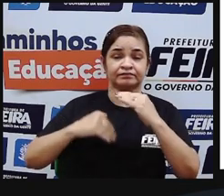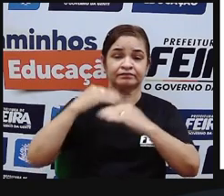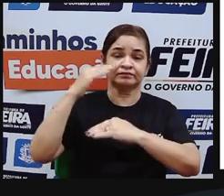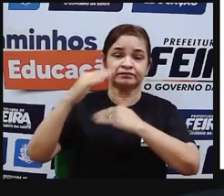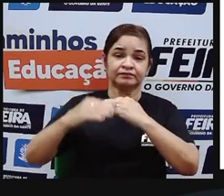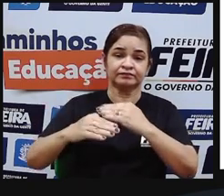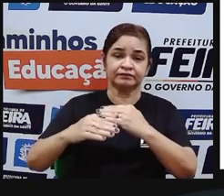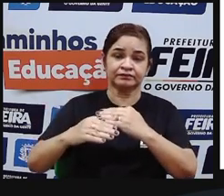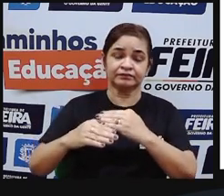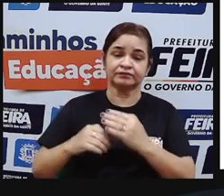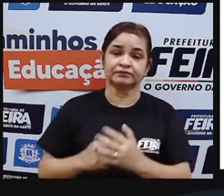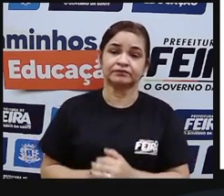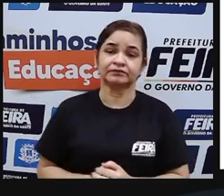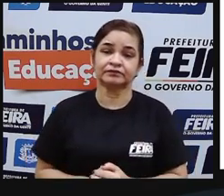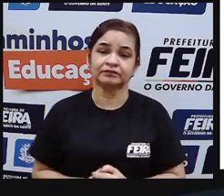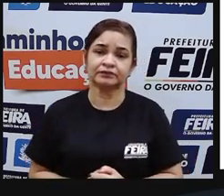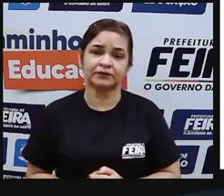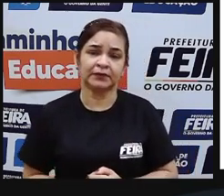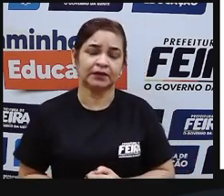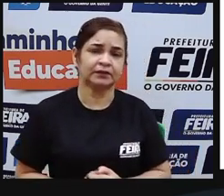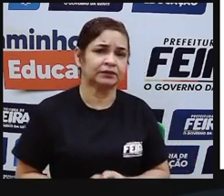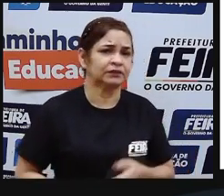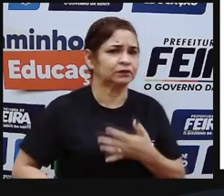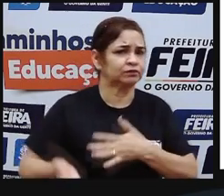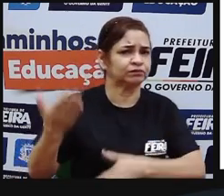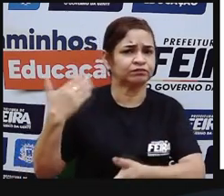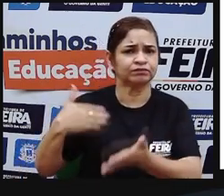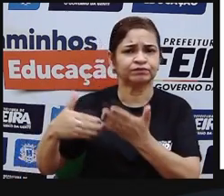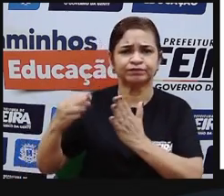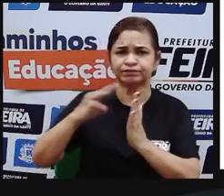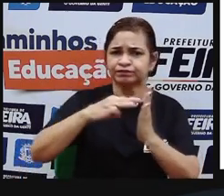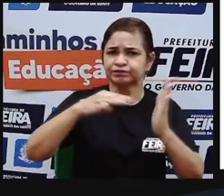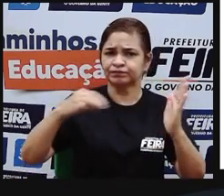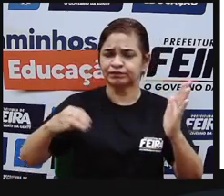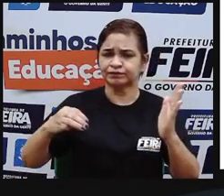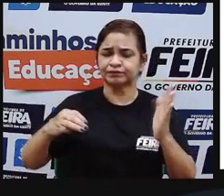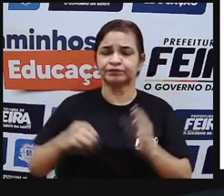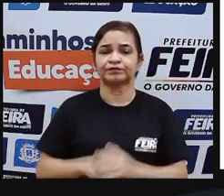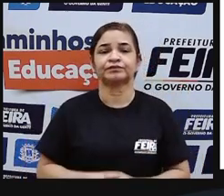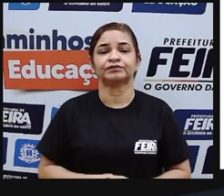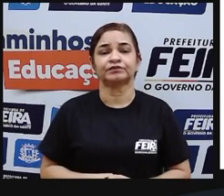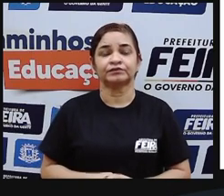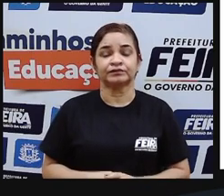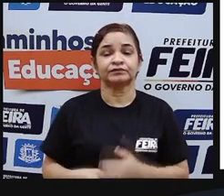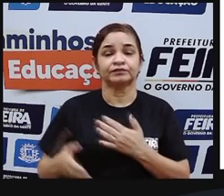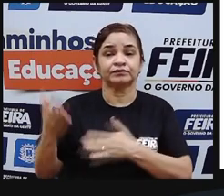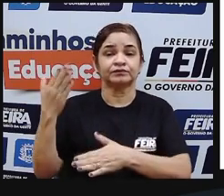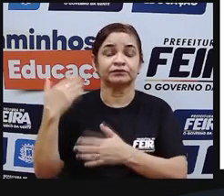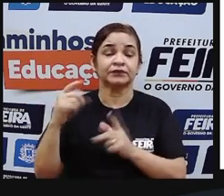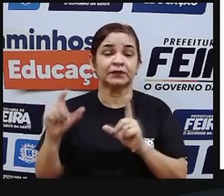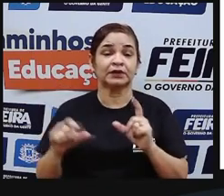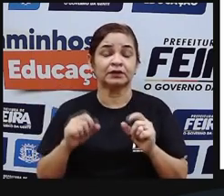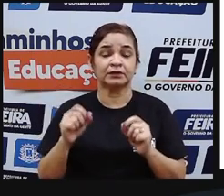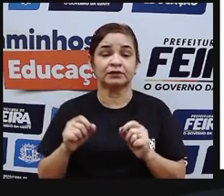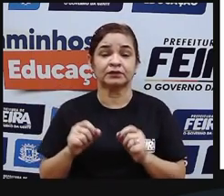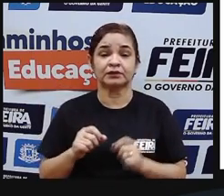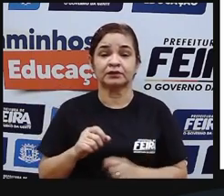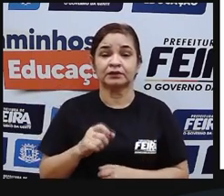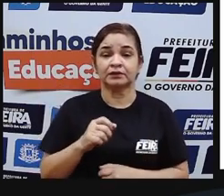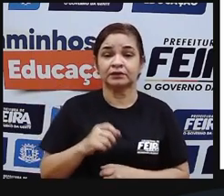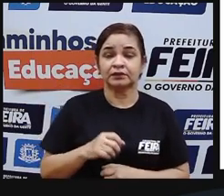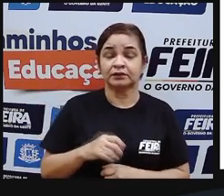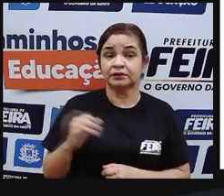e tão desenvolvida quanto a Mesopotâmia antiga quanto o Egito antigo tinha um sistema de irrigação aqui